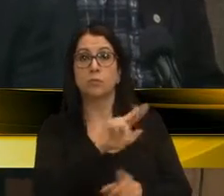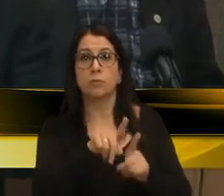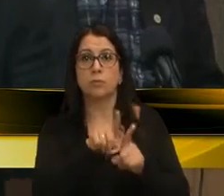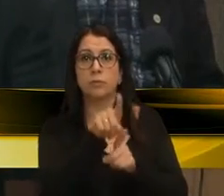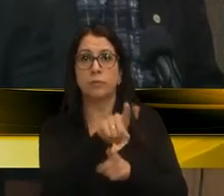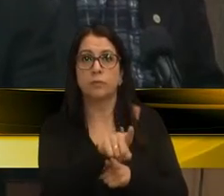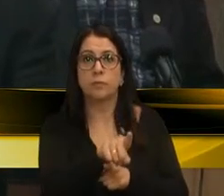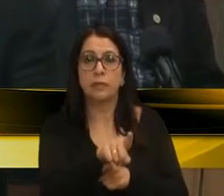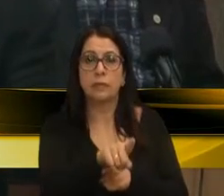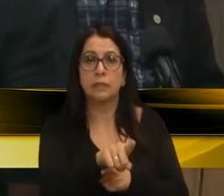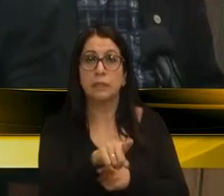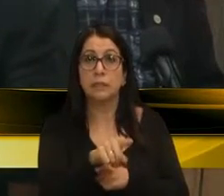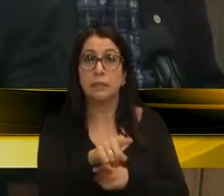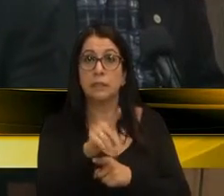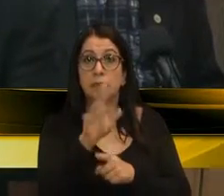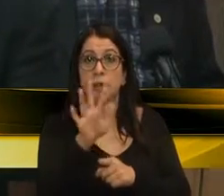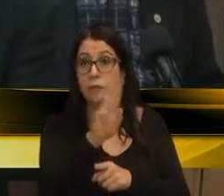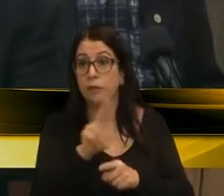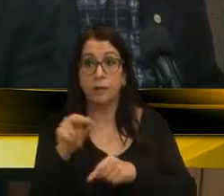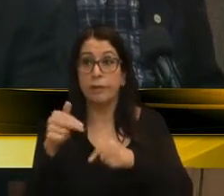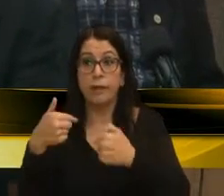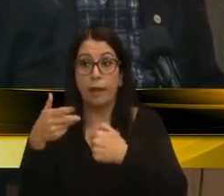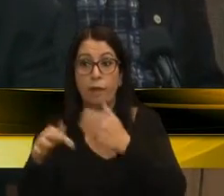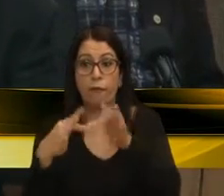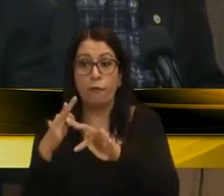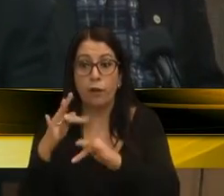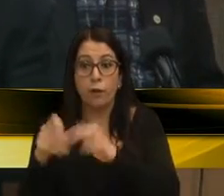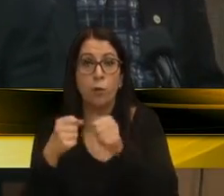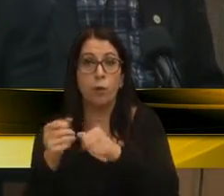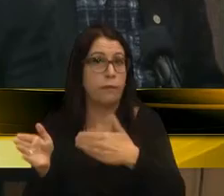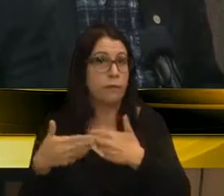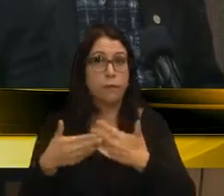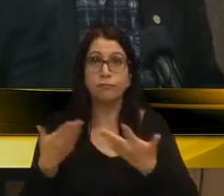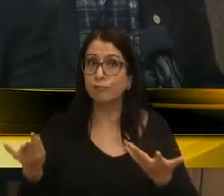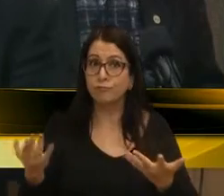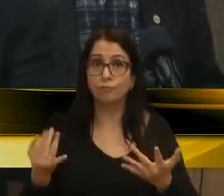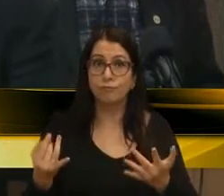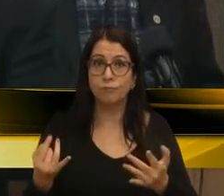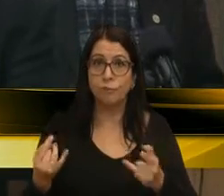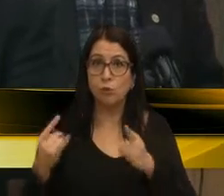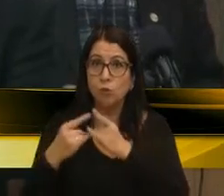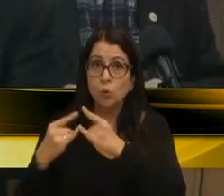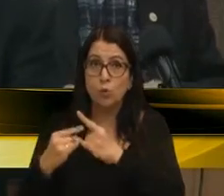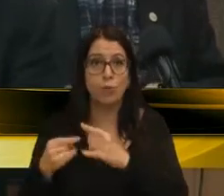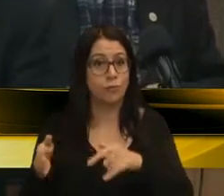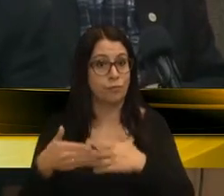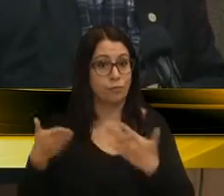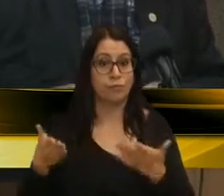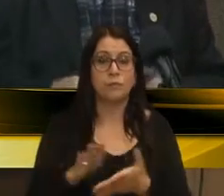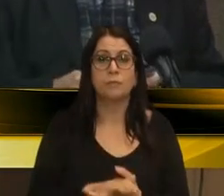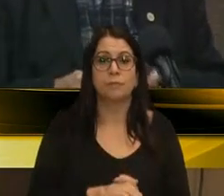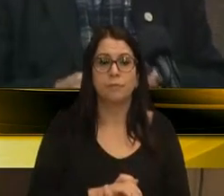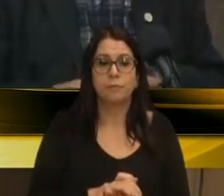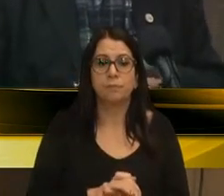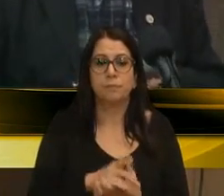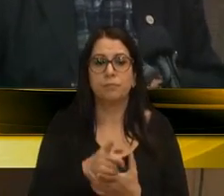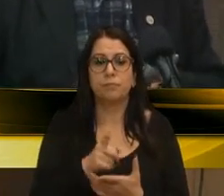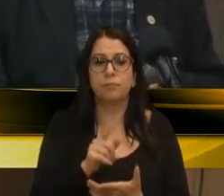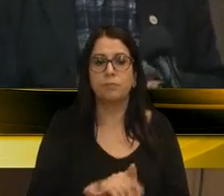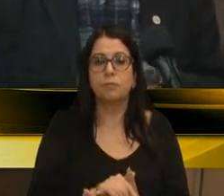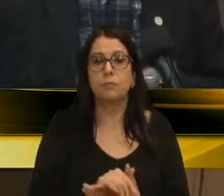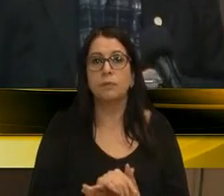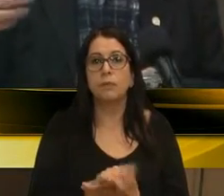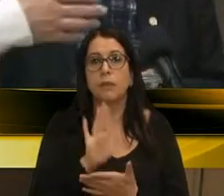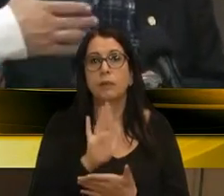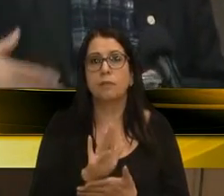universidade que não vai até o fim do ano, vai fechar. Tem institutos que não vão até o fim do ano, vai fechar. Vai fechar. Então, assim, e